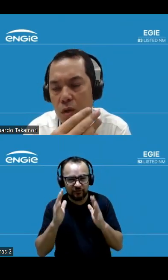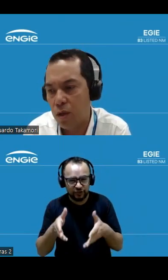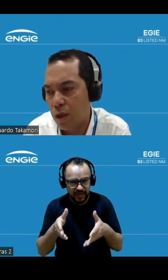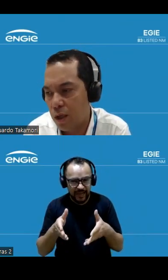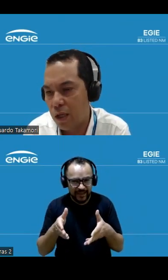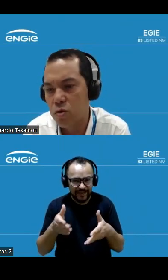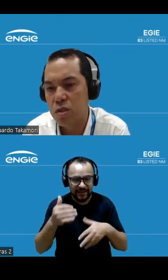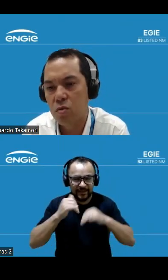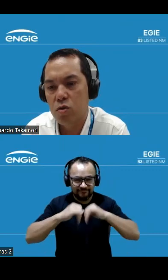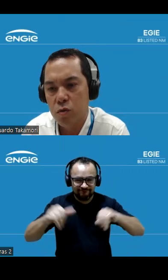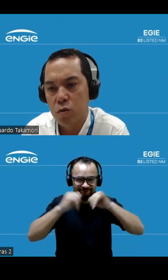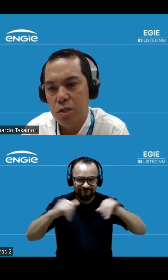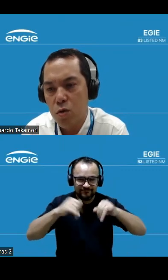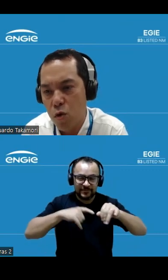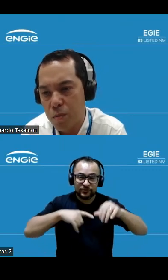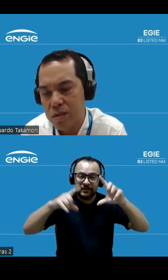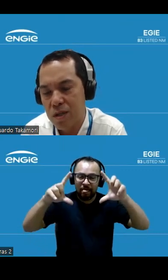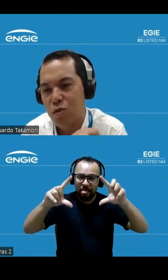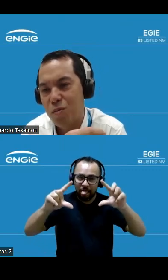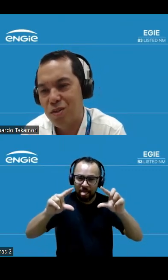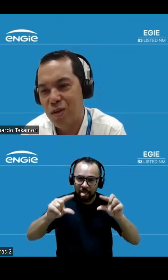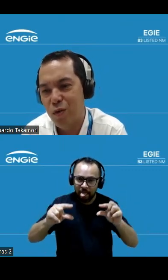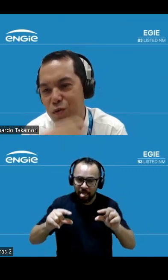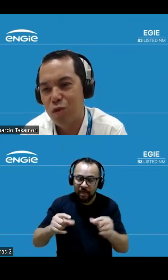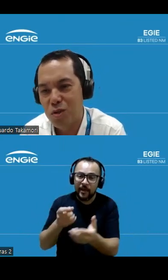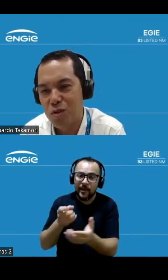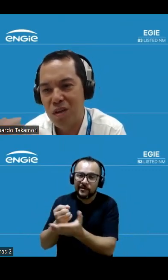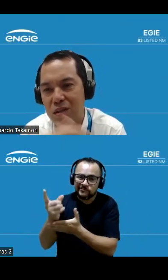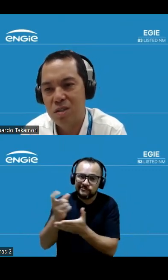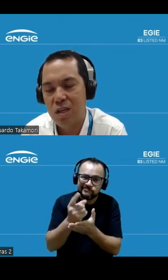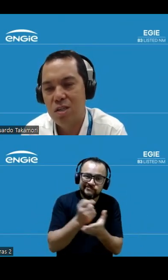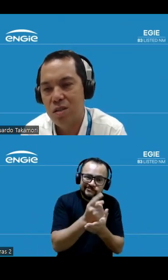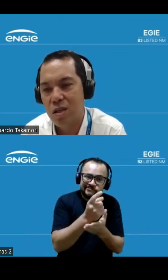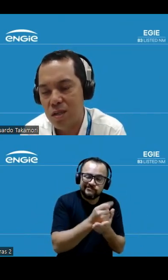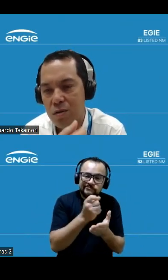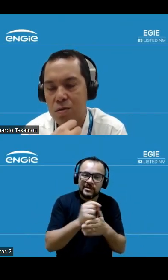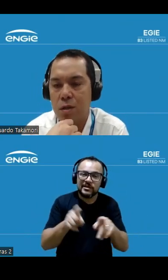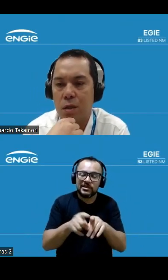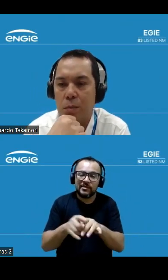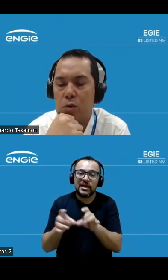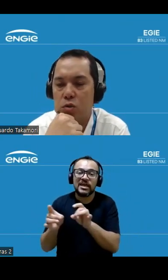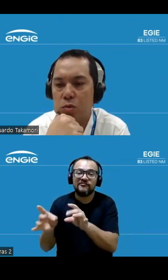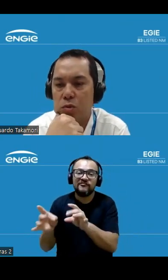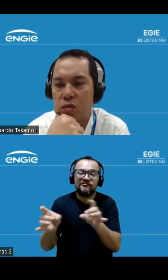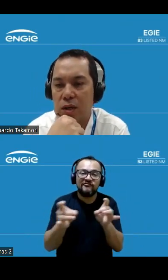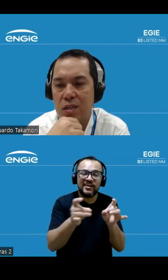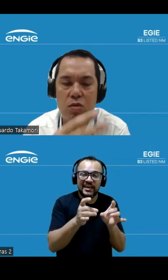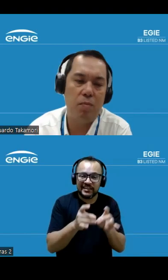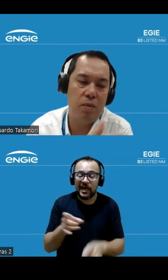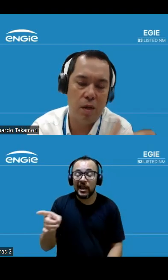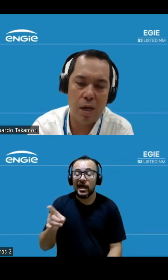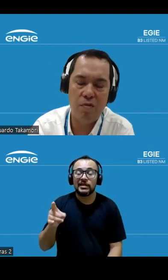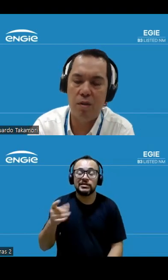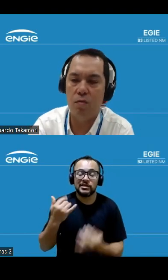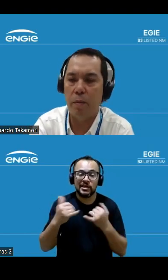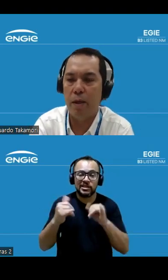anos que a gente tem reduzido o nosso volume de compras e naturalmente o volume de venda de energia de terceiros para consumidores finais isso